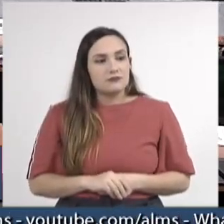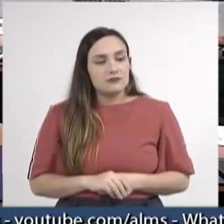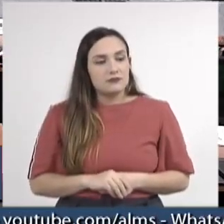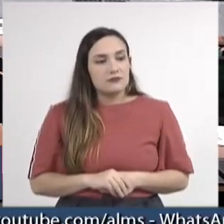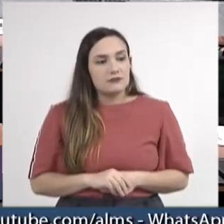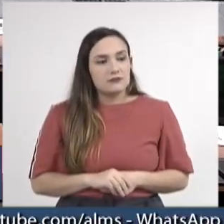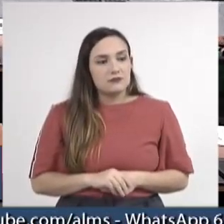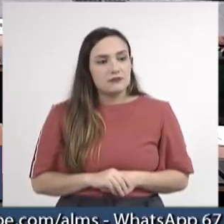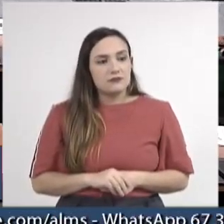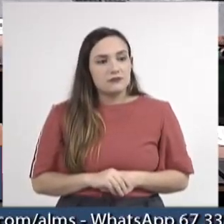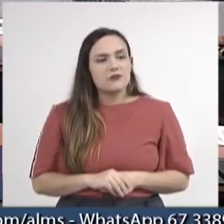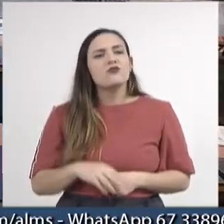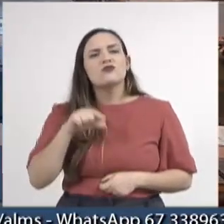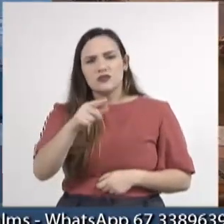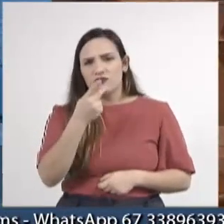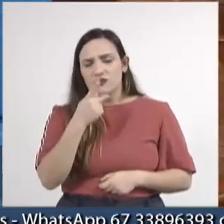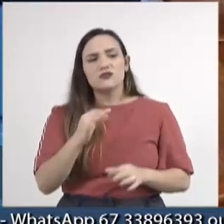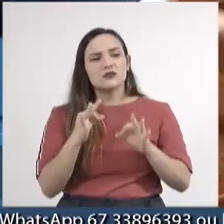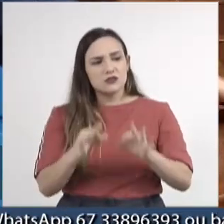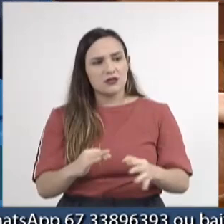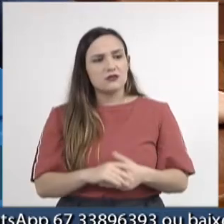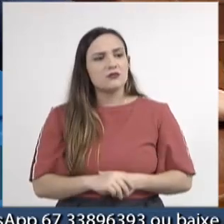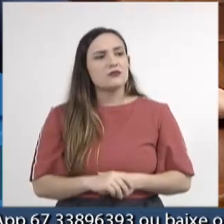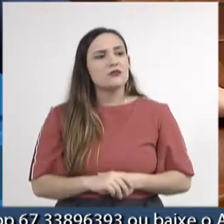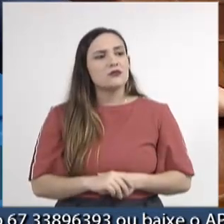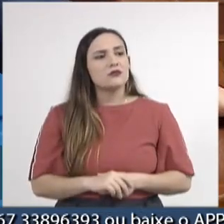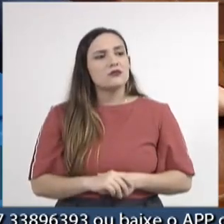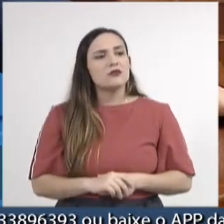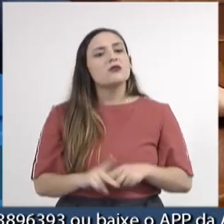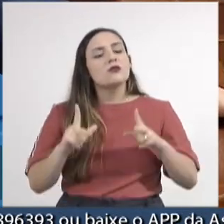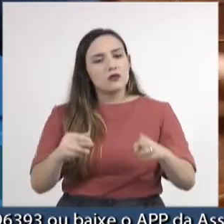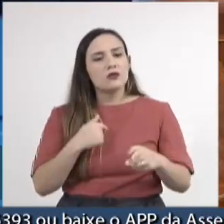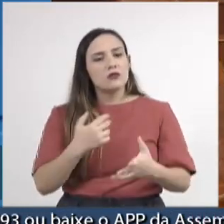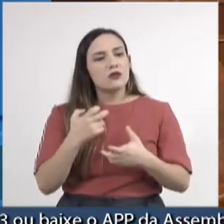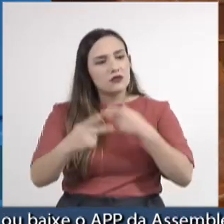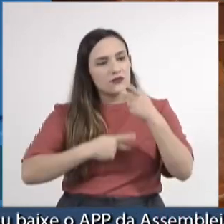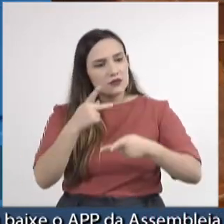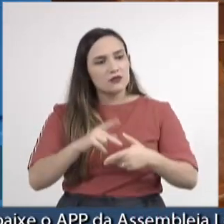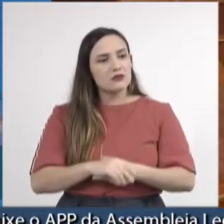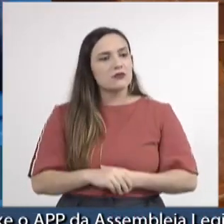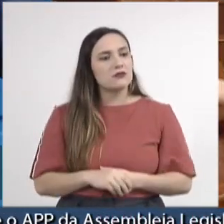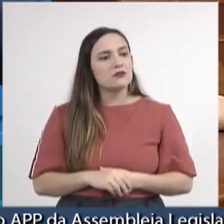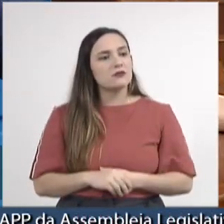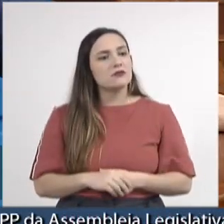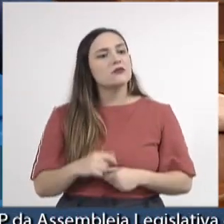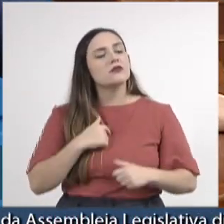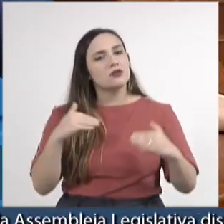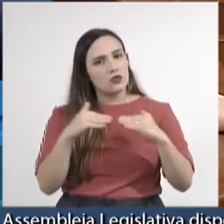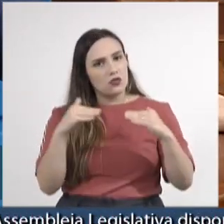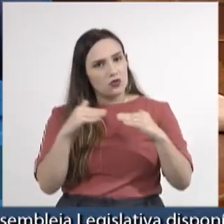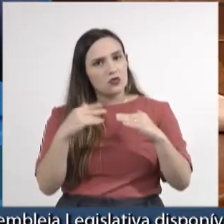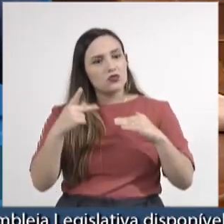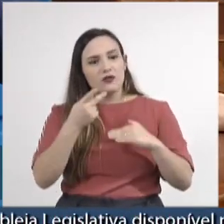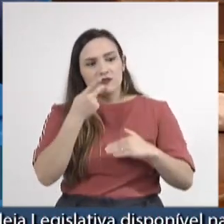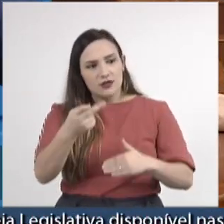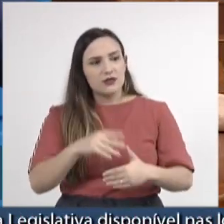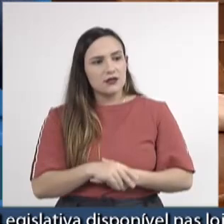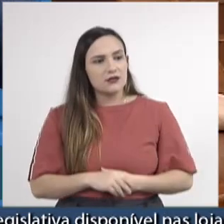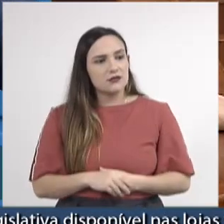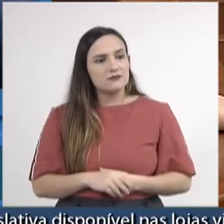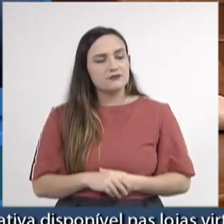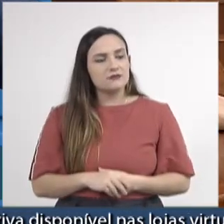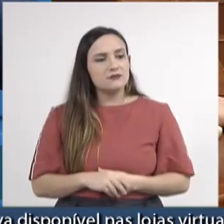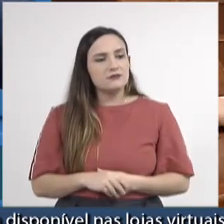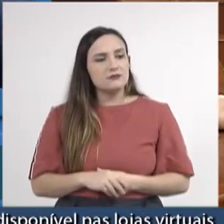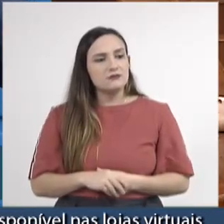V. Exª expressou muito do que eu gostaria de colocar aqui, incorporo a parte de V. Exª à minha